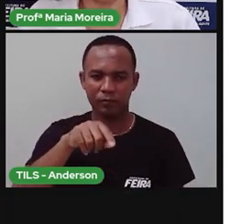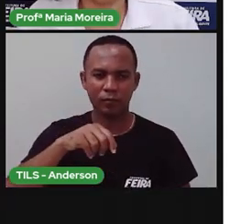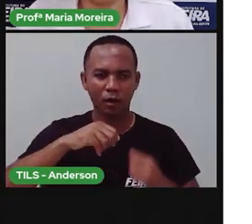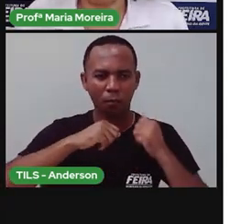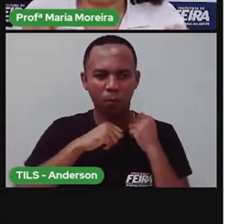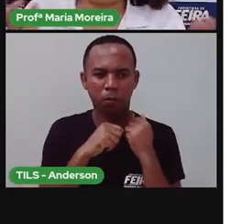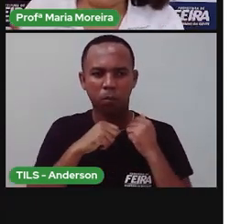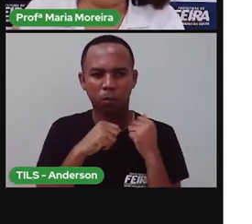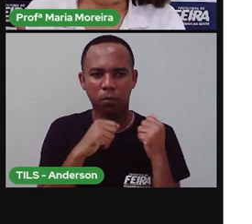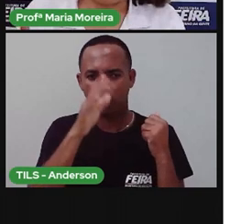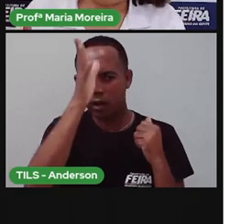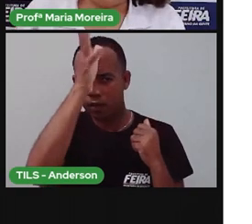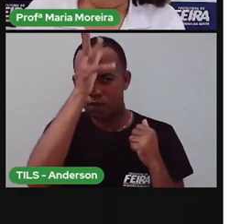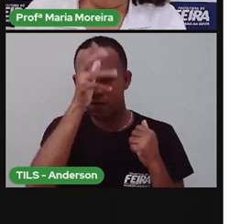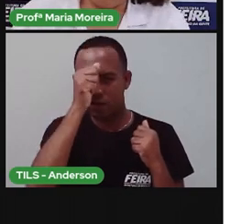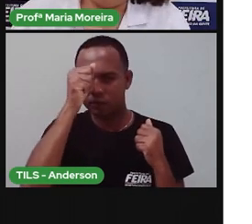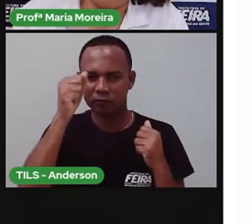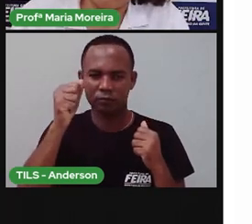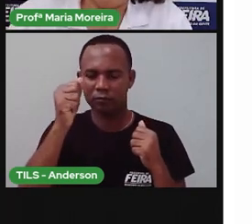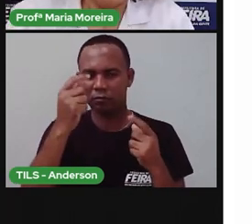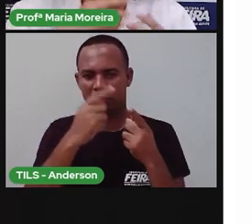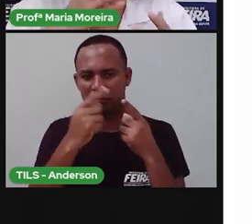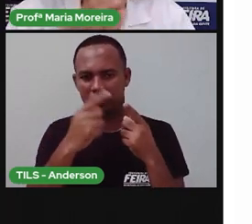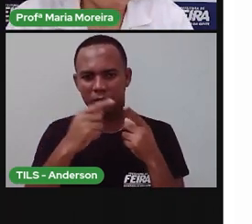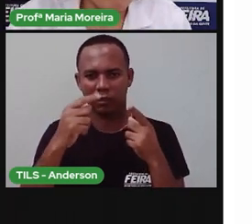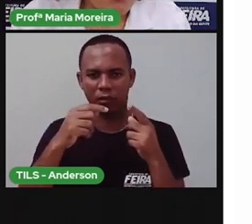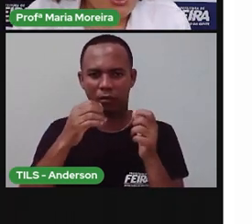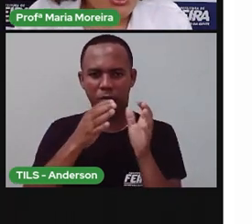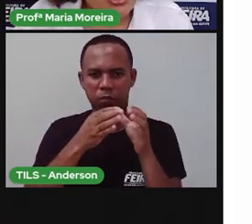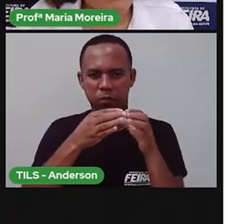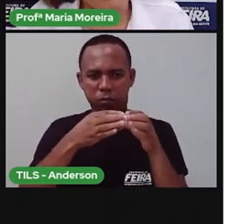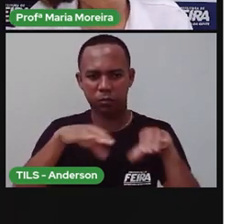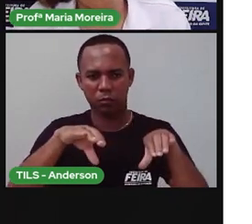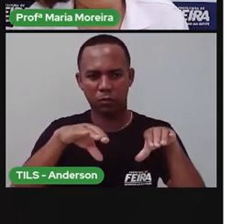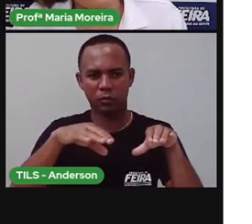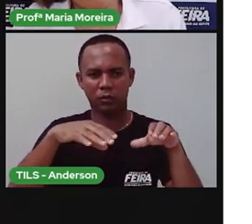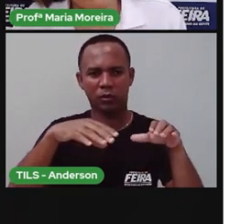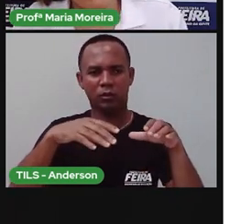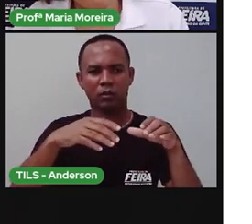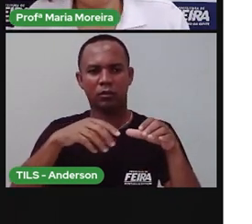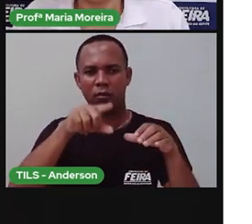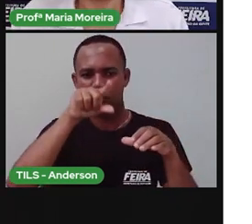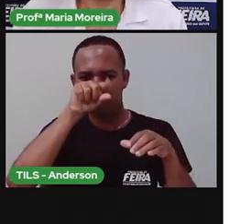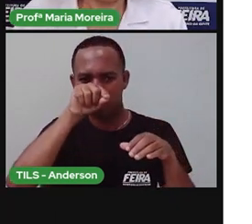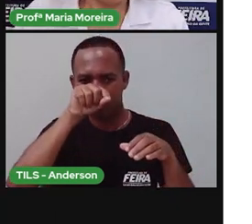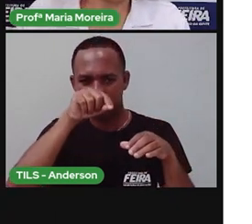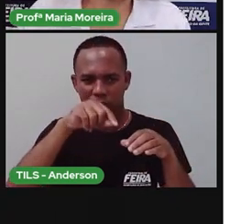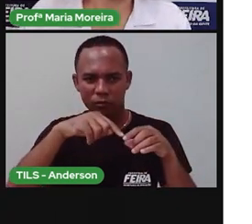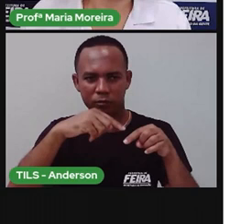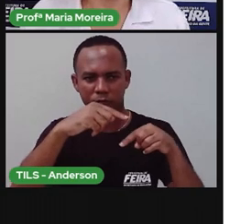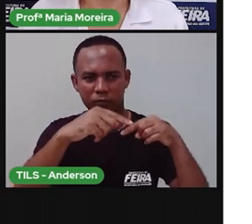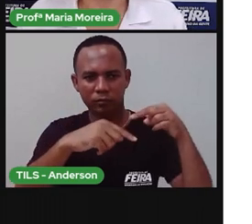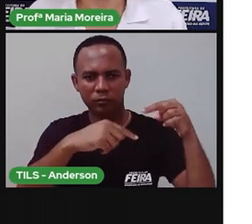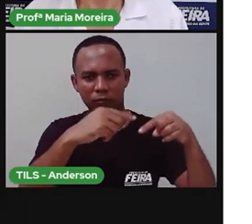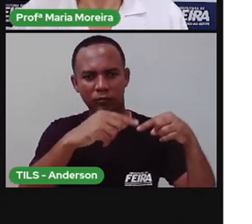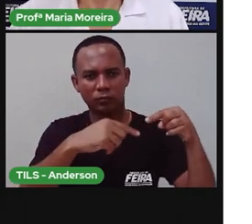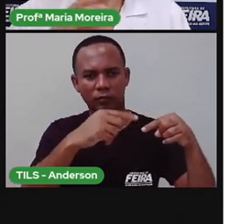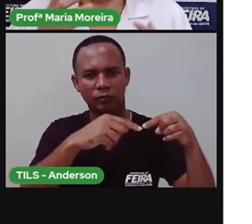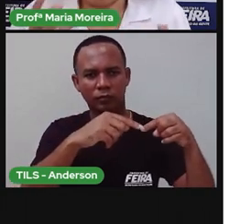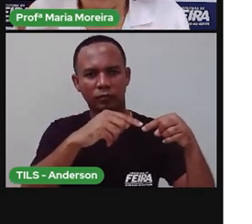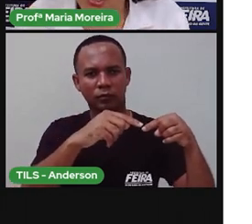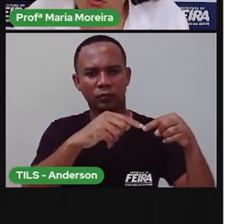Depois o pintinho que nasce, quebra o ovinho, e aí ele vira o pintinho, ele começa o quê? A se desenvolver.